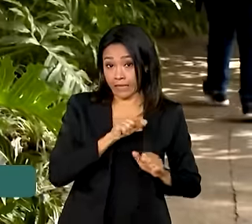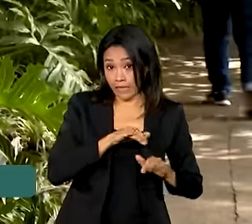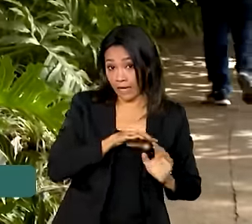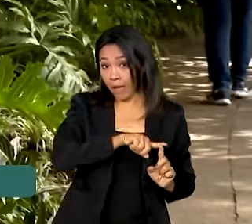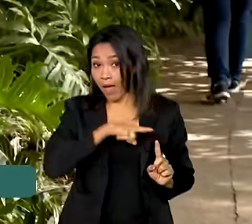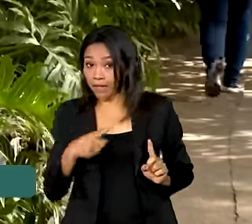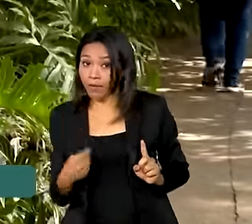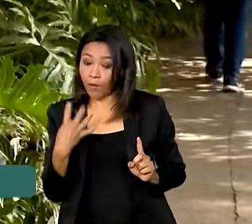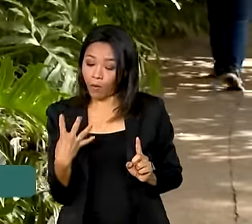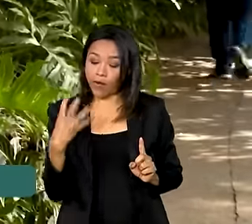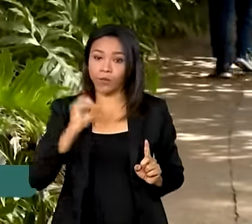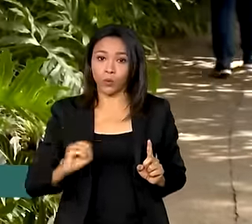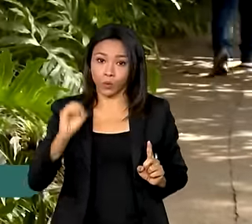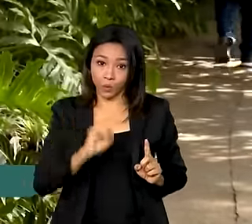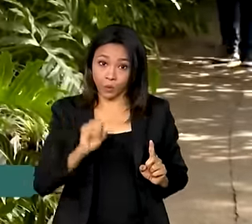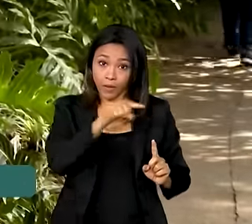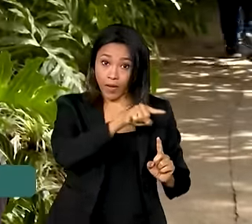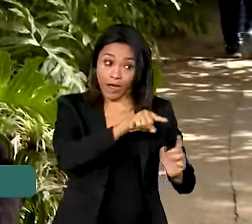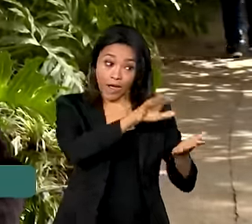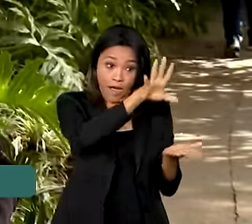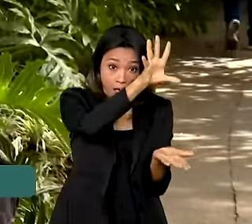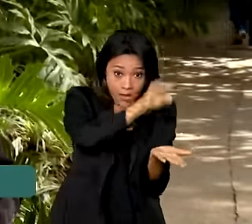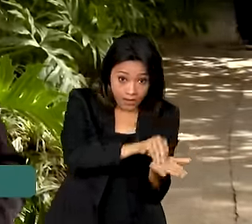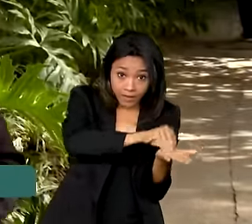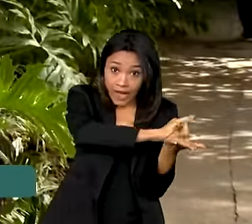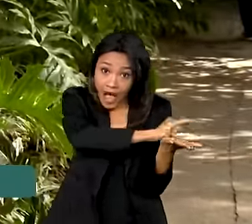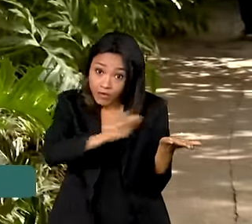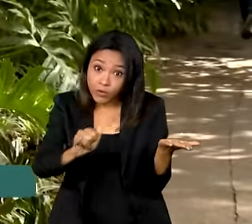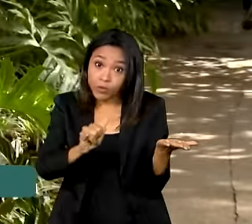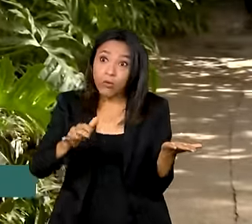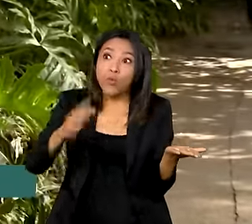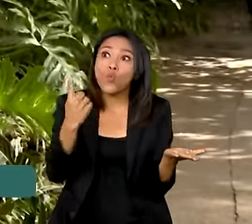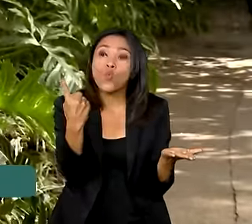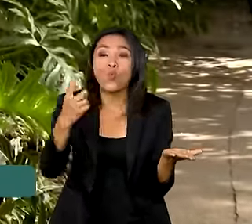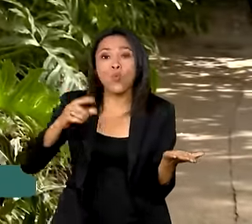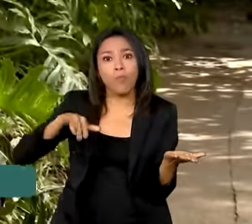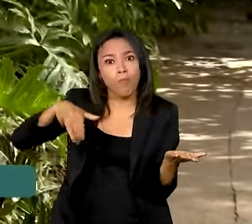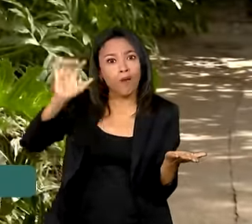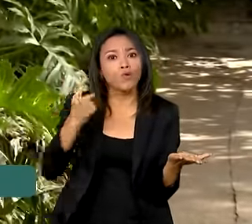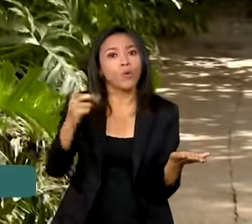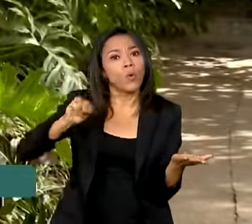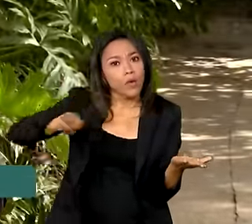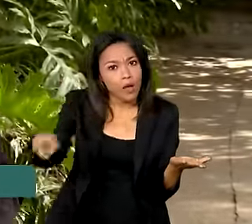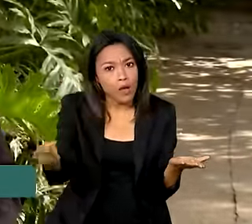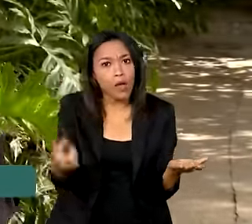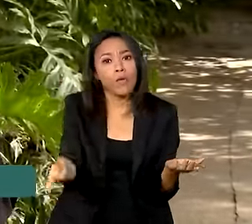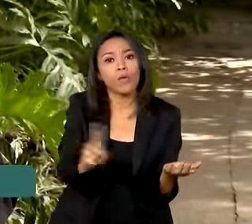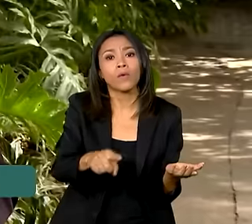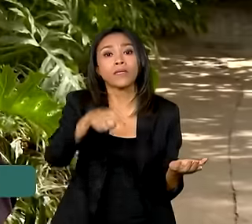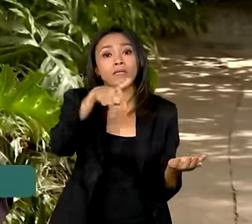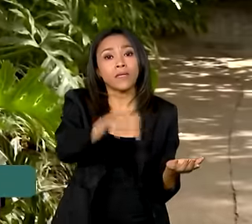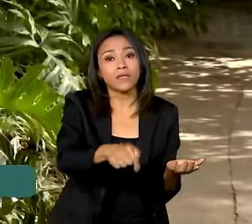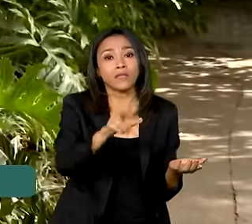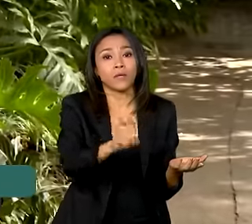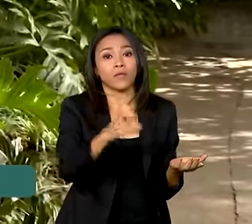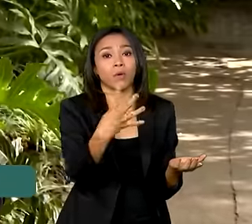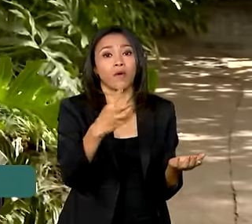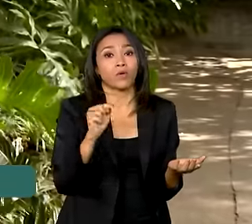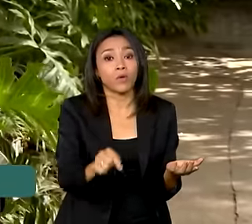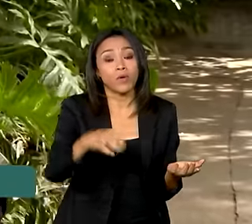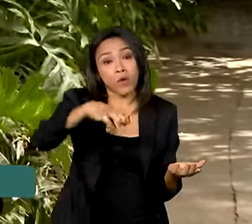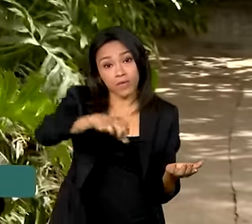outubro, a Receita notificou mais de 1 milhão e 100 microempreendedores individuais e 754 mil